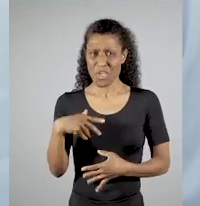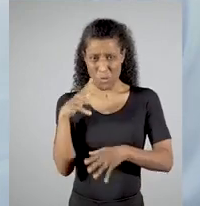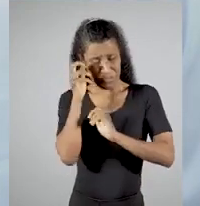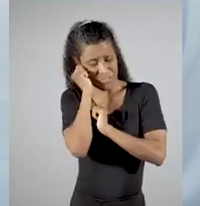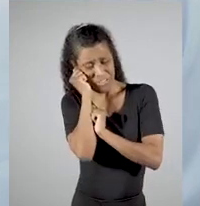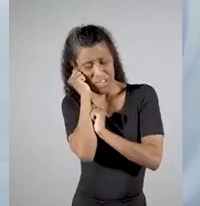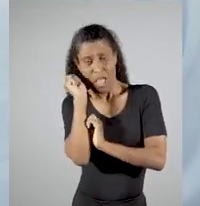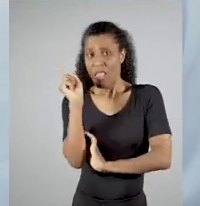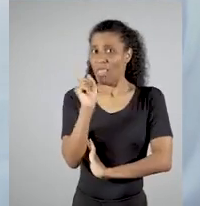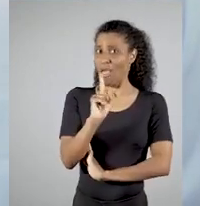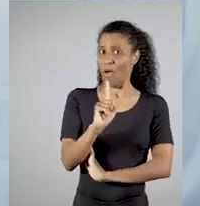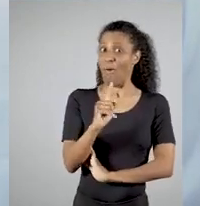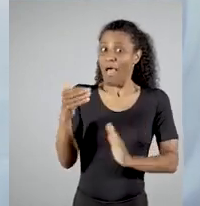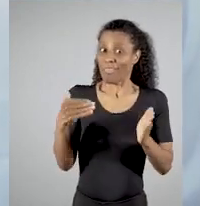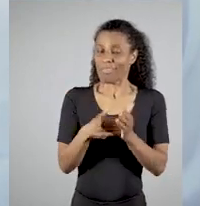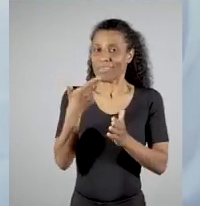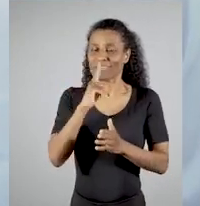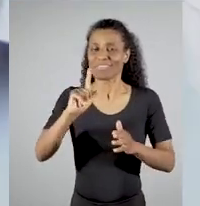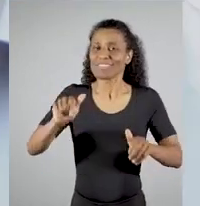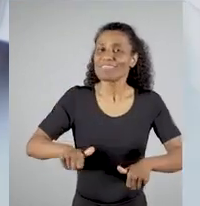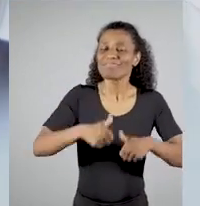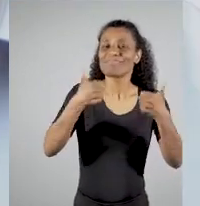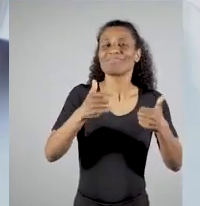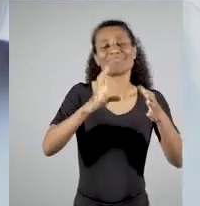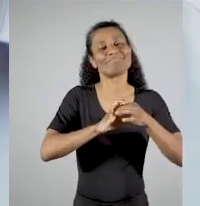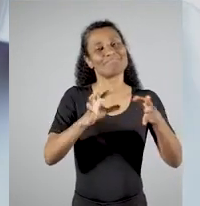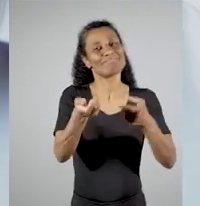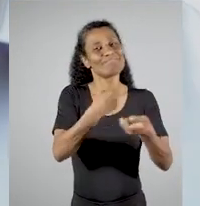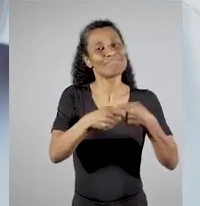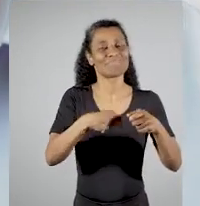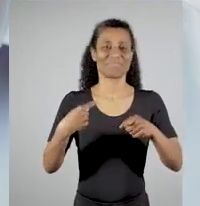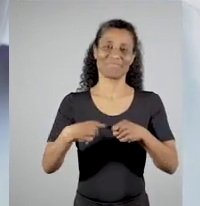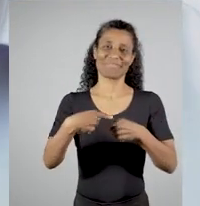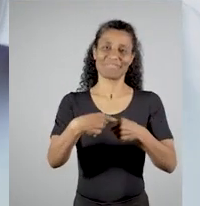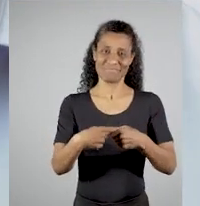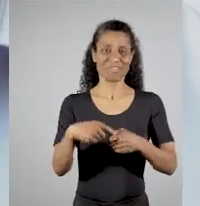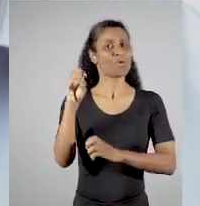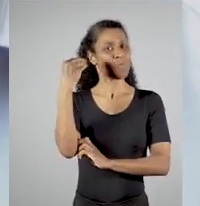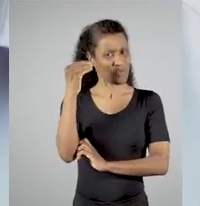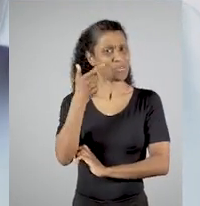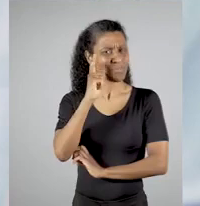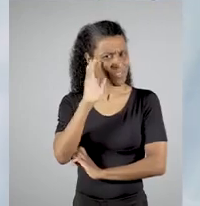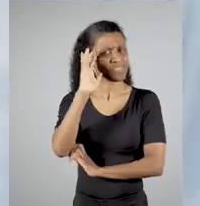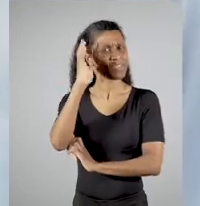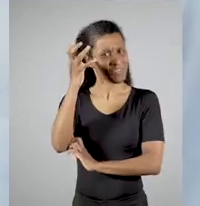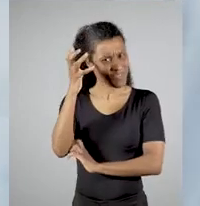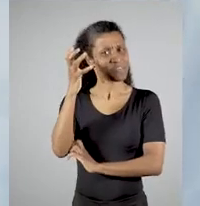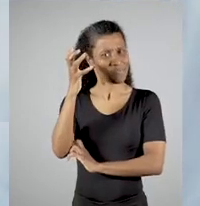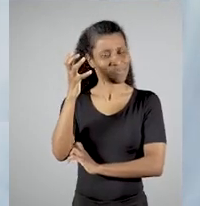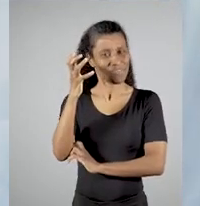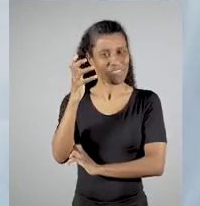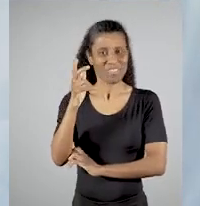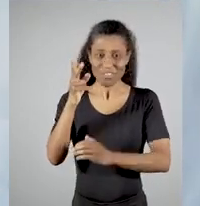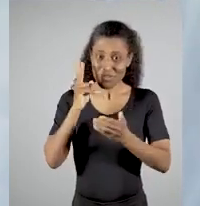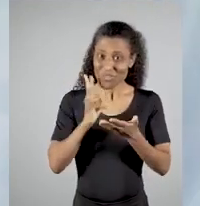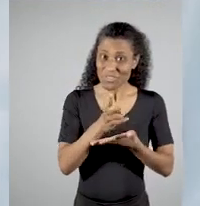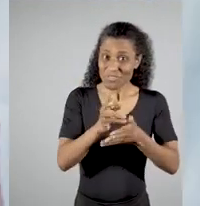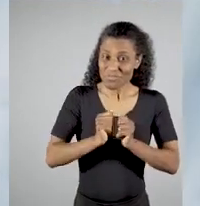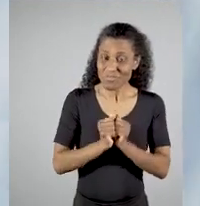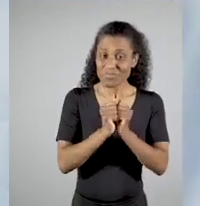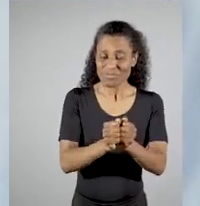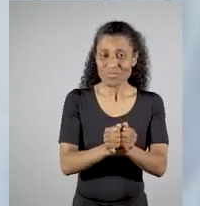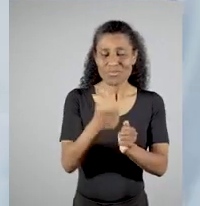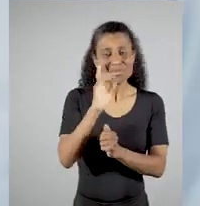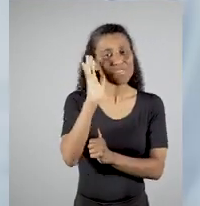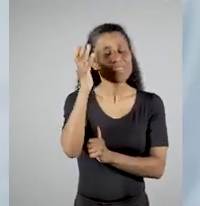eu não vou dormir enquanto não conseguir melhorar a liberdade econômica da cidade. Porto Alegre tem solução e a